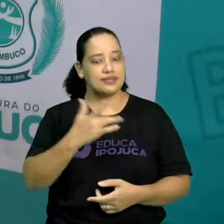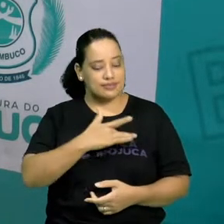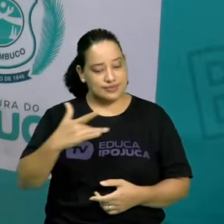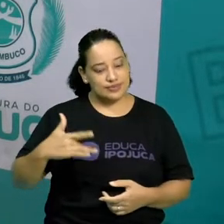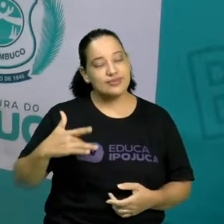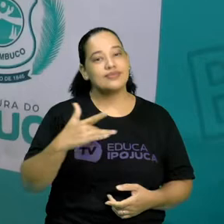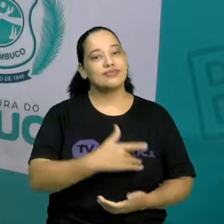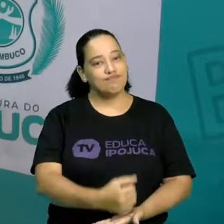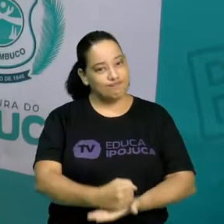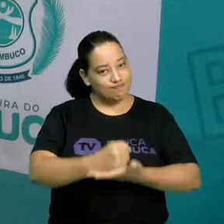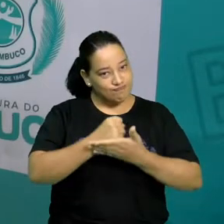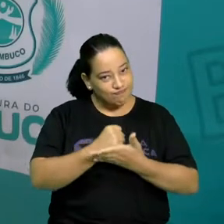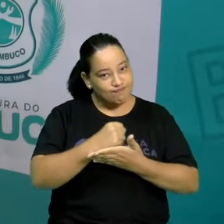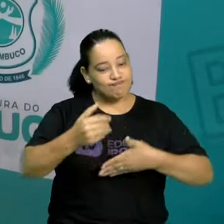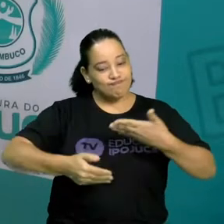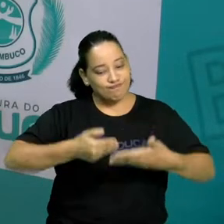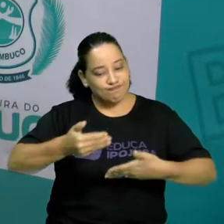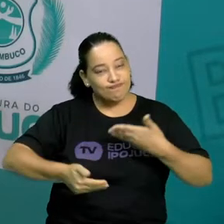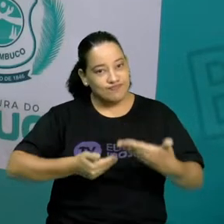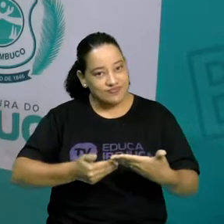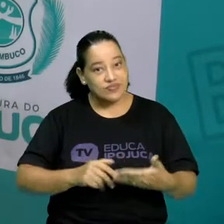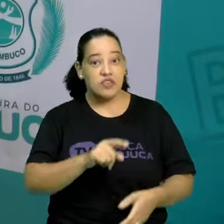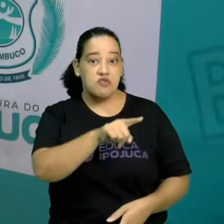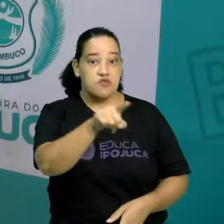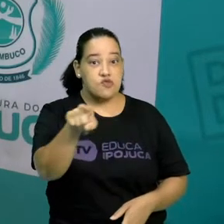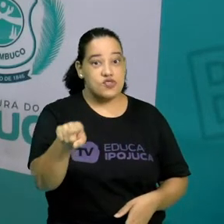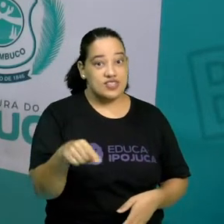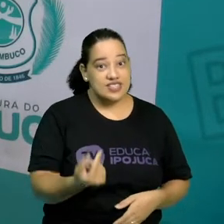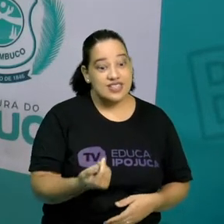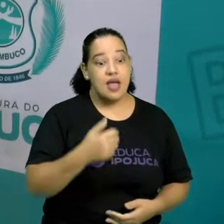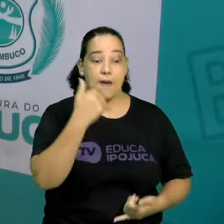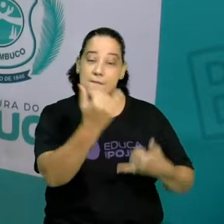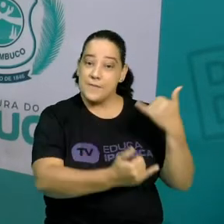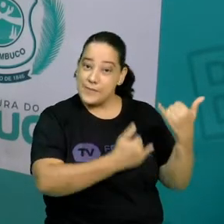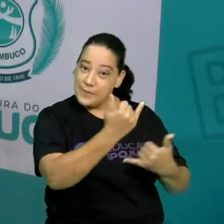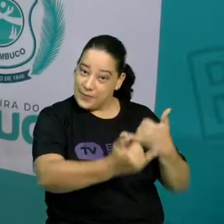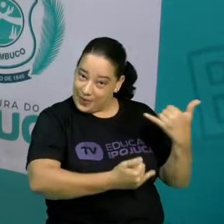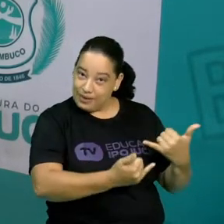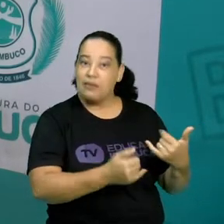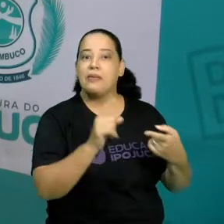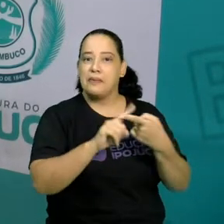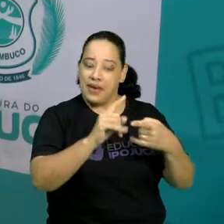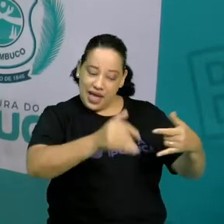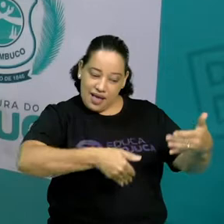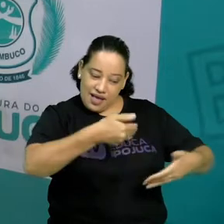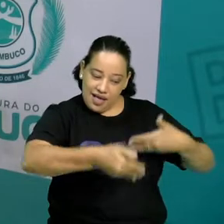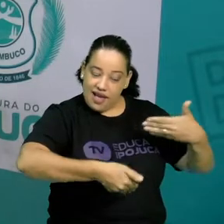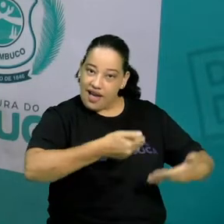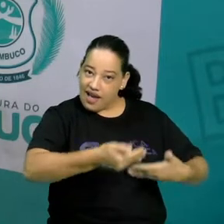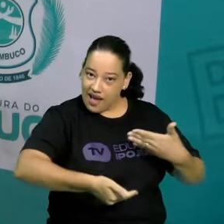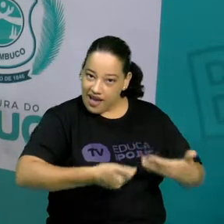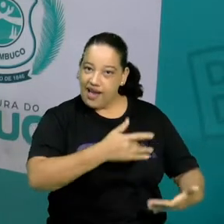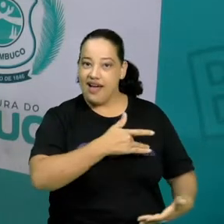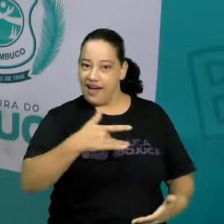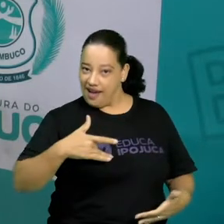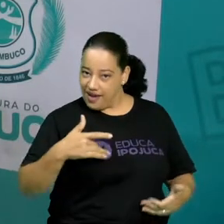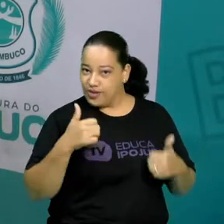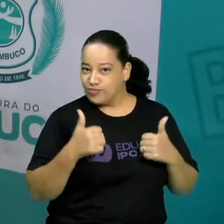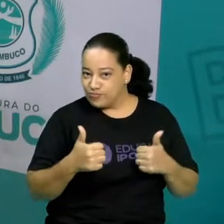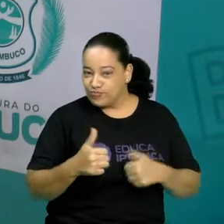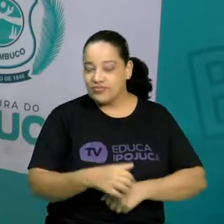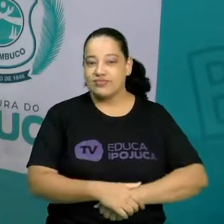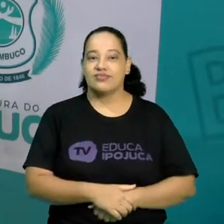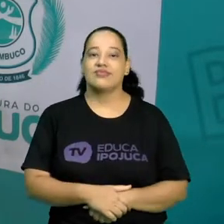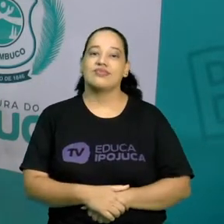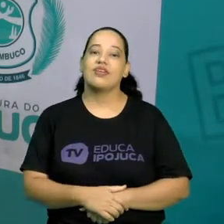Legal, né, crianças? Enquanto vocês brincam, vocês estão cuidando da saúde, ok? Bom,